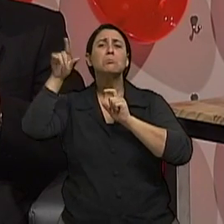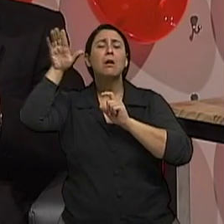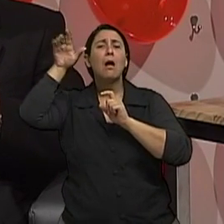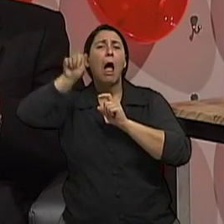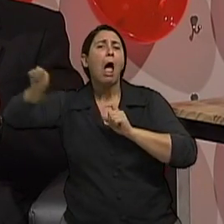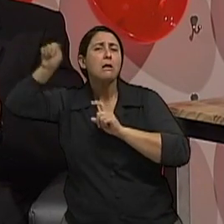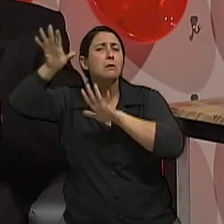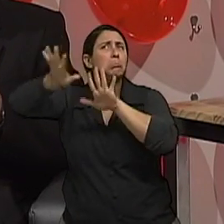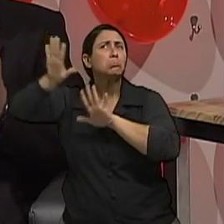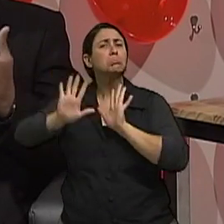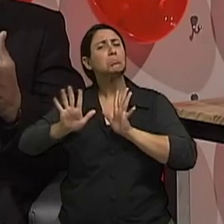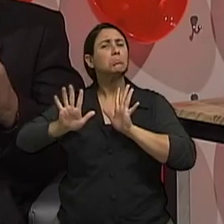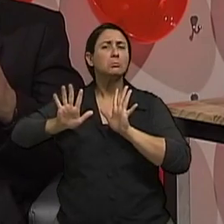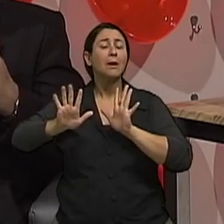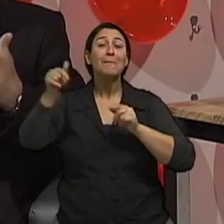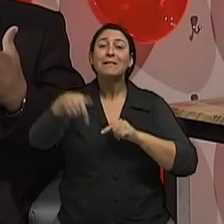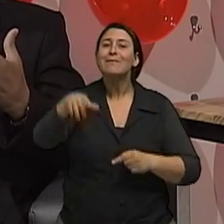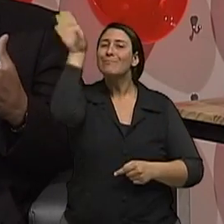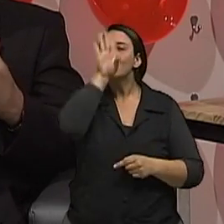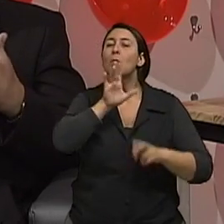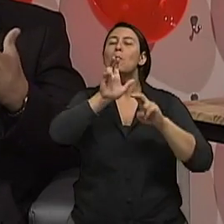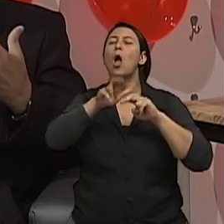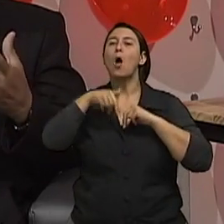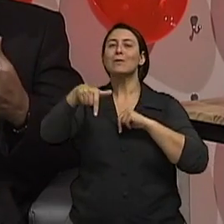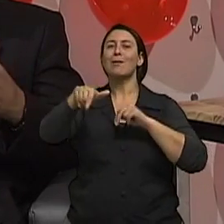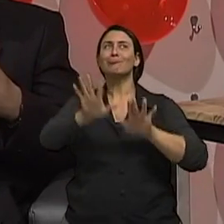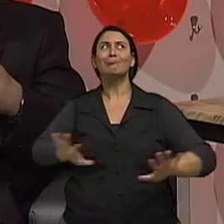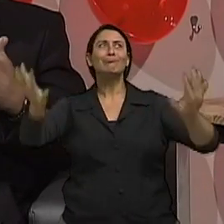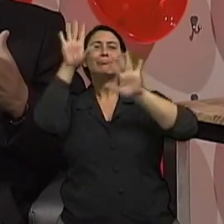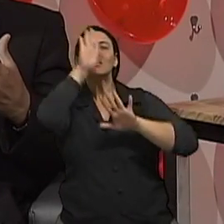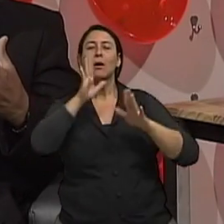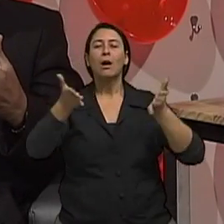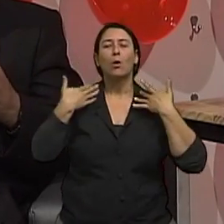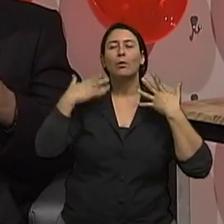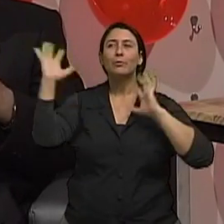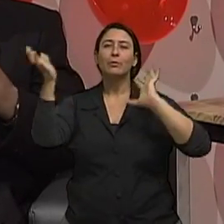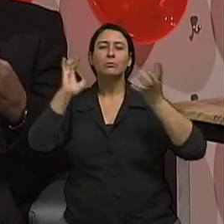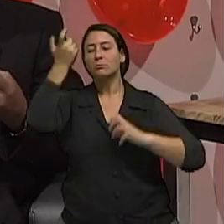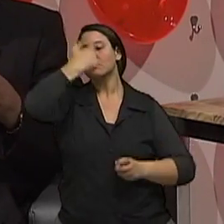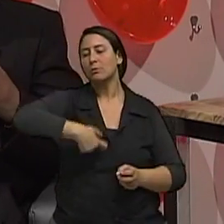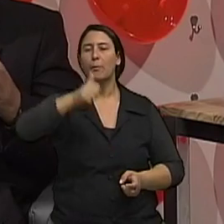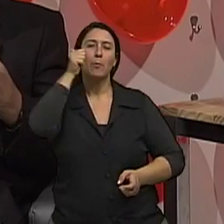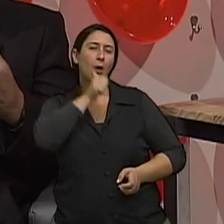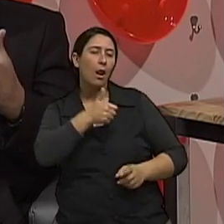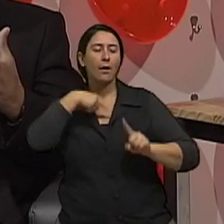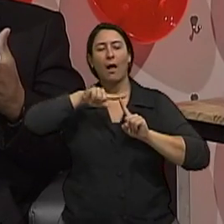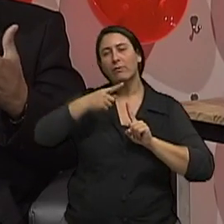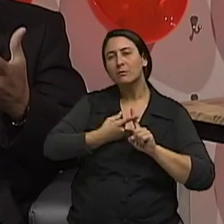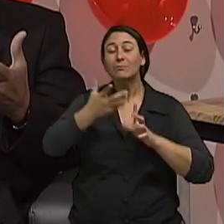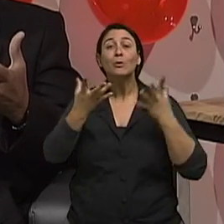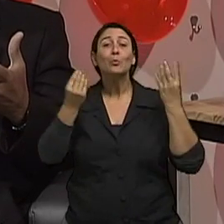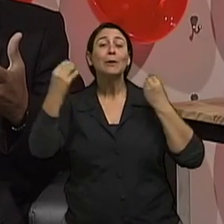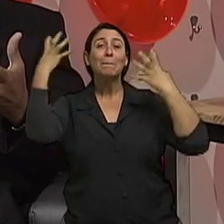fenômeno ainda mais importante no Brasil, o país tropical, onde a sexualidade das mulheres é muito importante, essa questão de deixar de ser mulher, deixar de poder engravidar, às vezes,